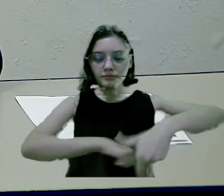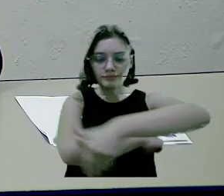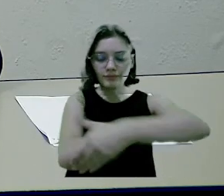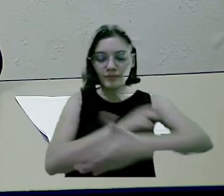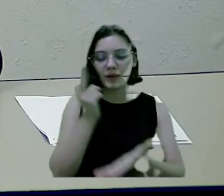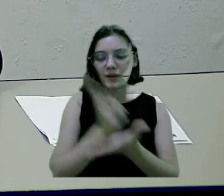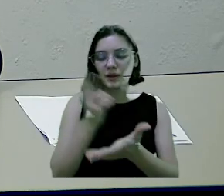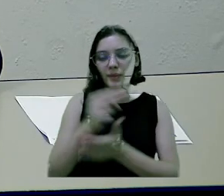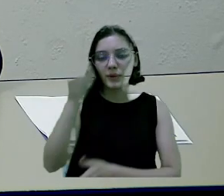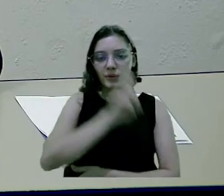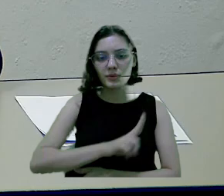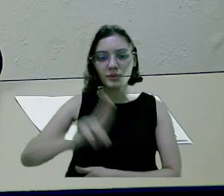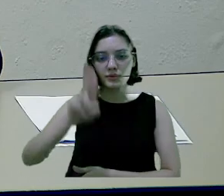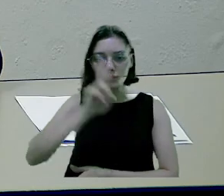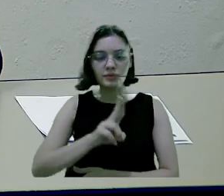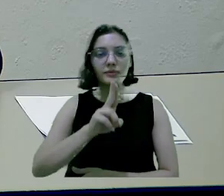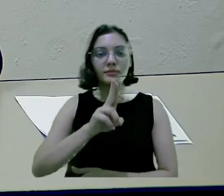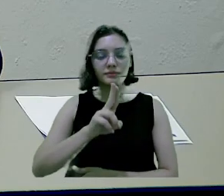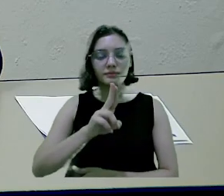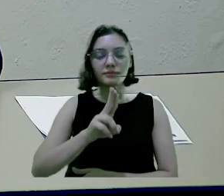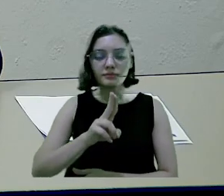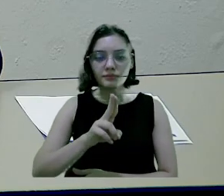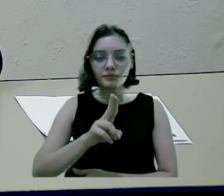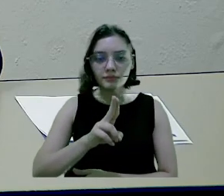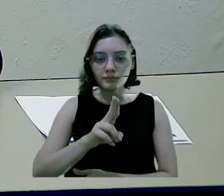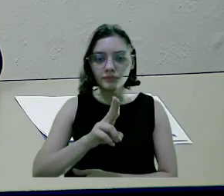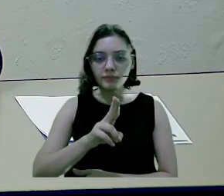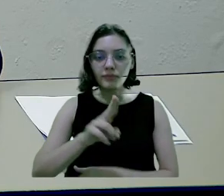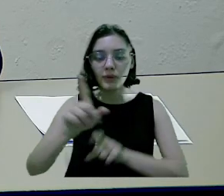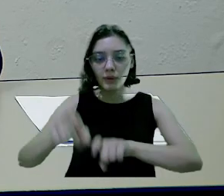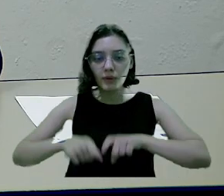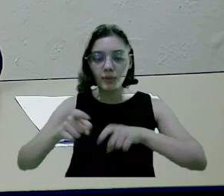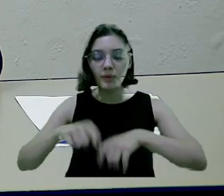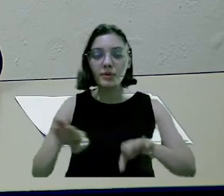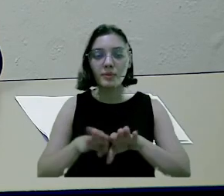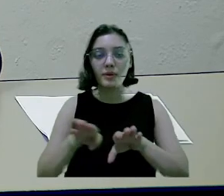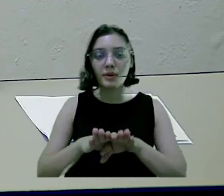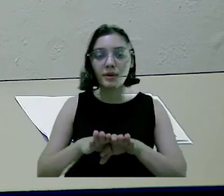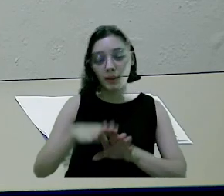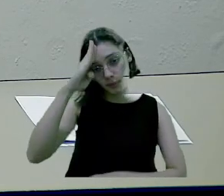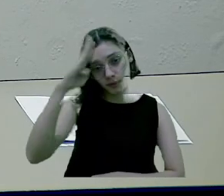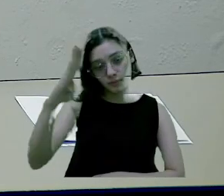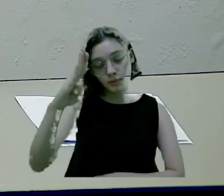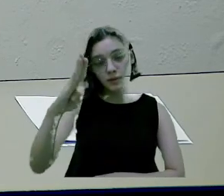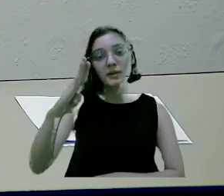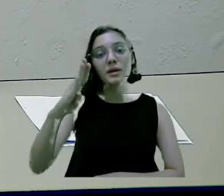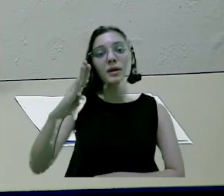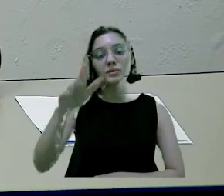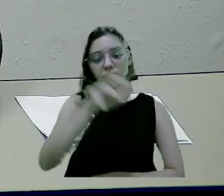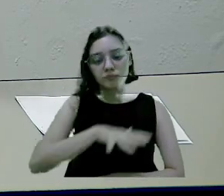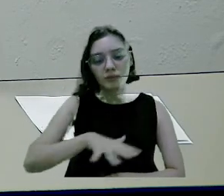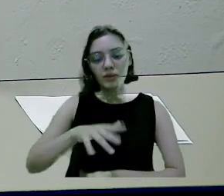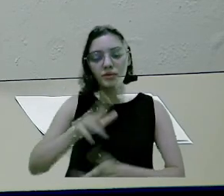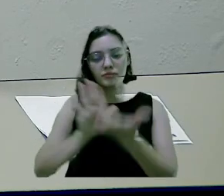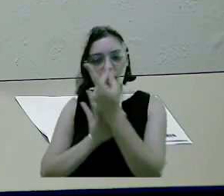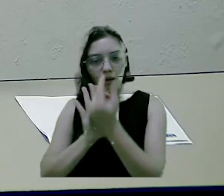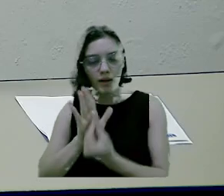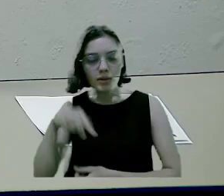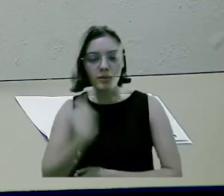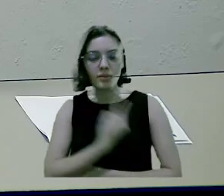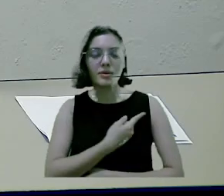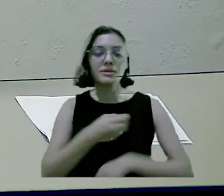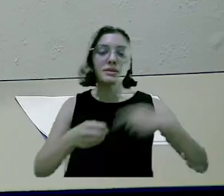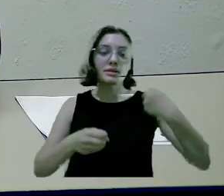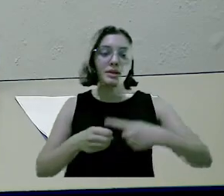que essa via é constantemente utilizada para o escoamento da produção agrícola e agropecuária, que constitui uma das principais fontes de renda de nossa